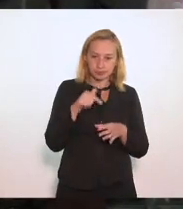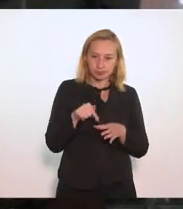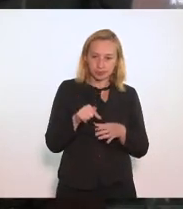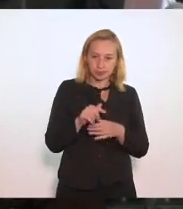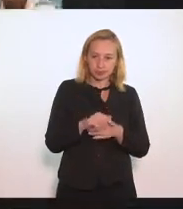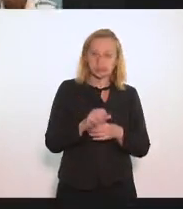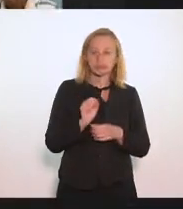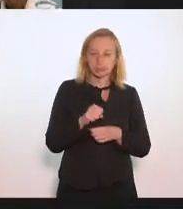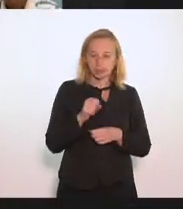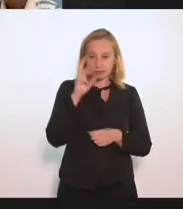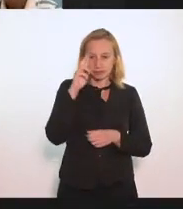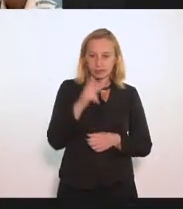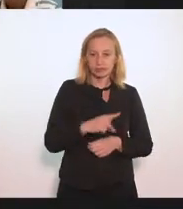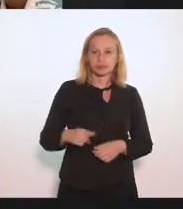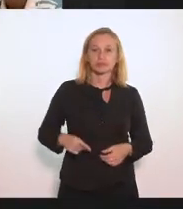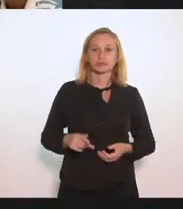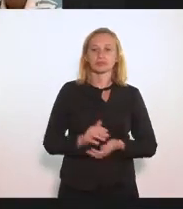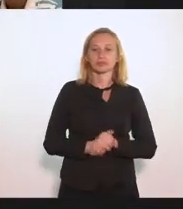Ah sim, presidente